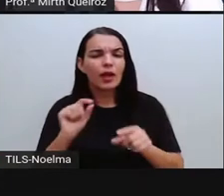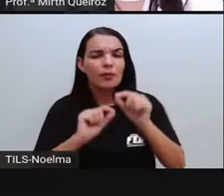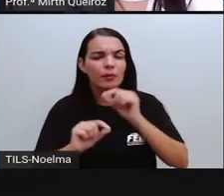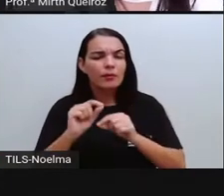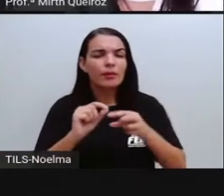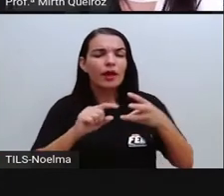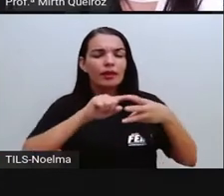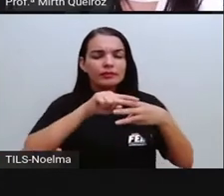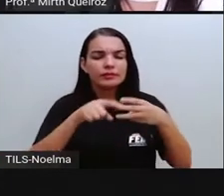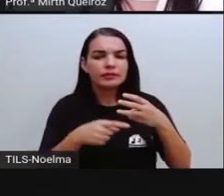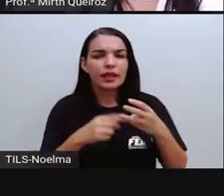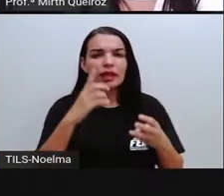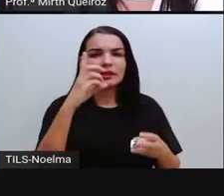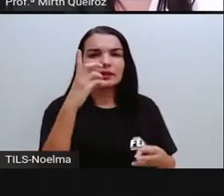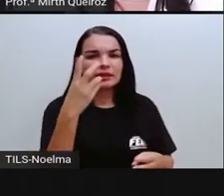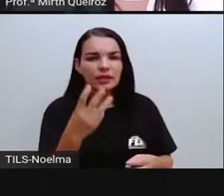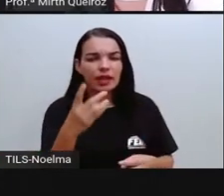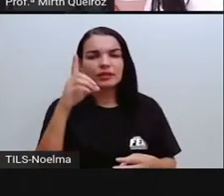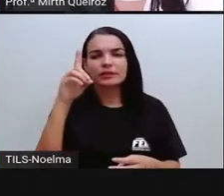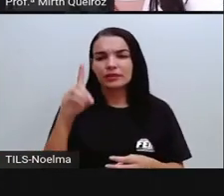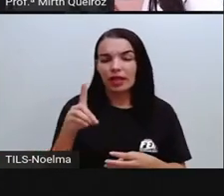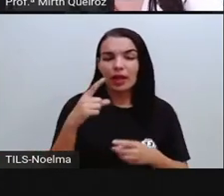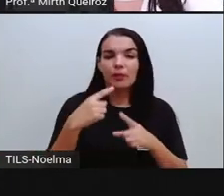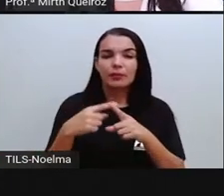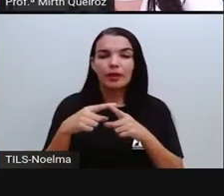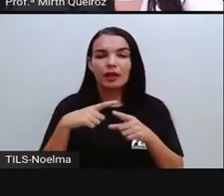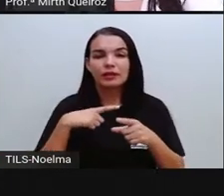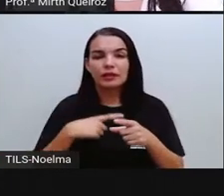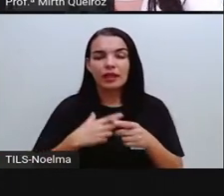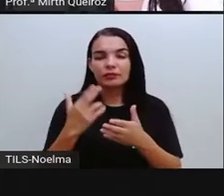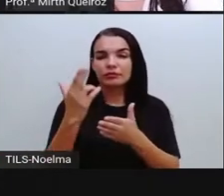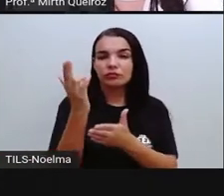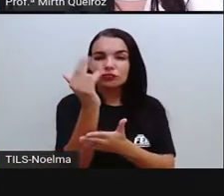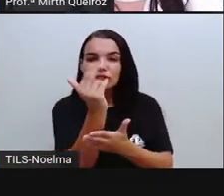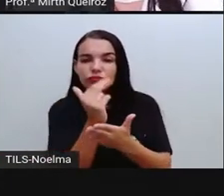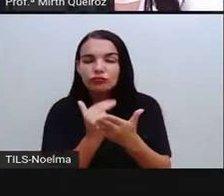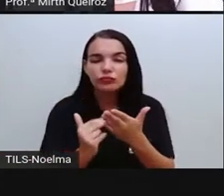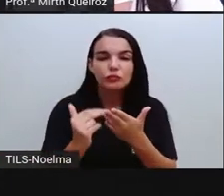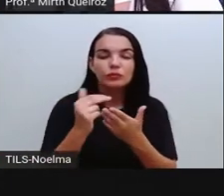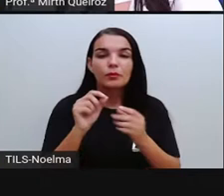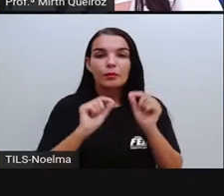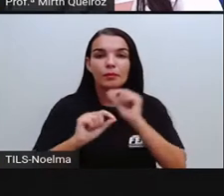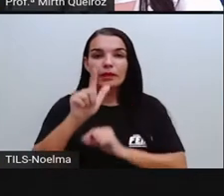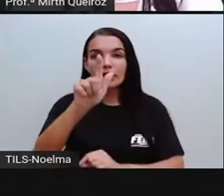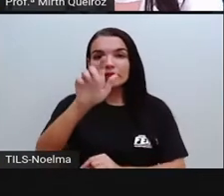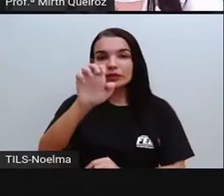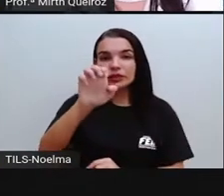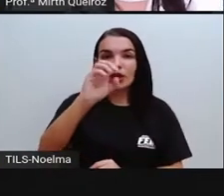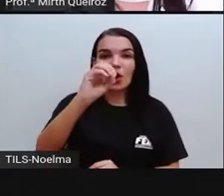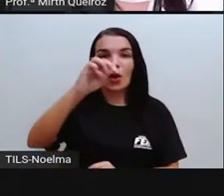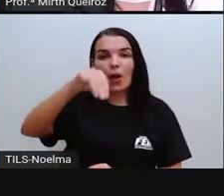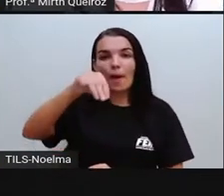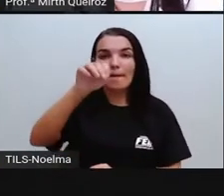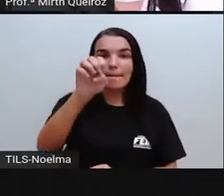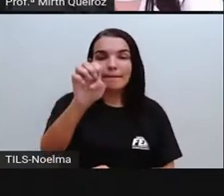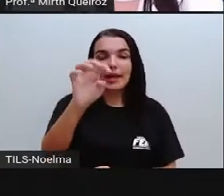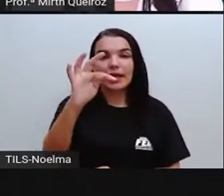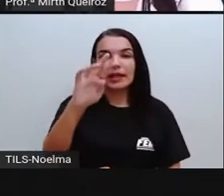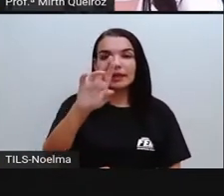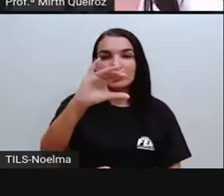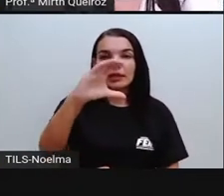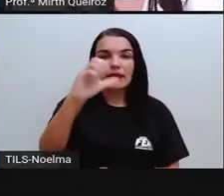sobre na outra aula, né? Quando a gente falou sobre formas geométricas, nós temos as figuras que são tridimensionais e